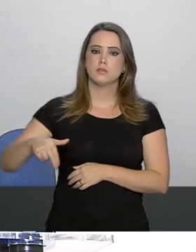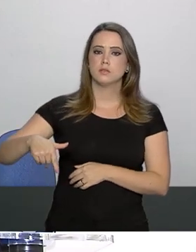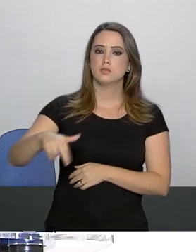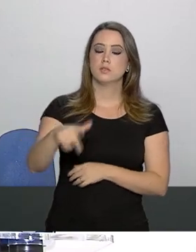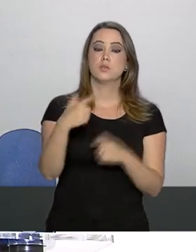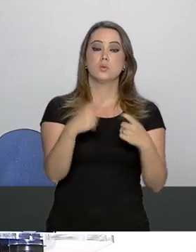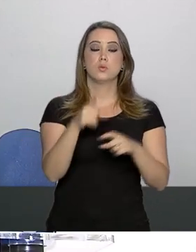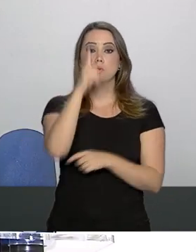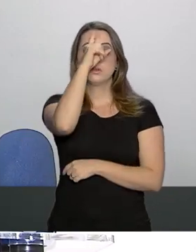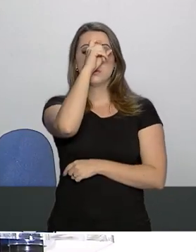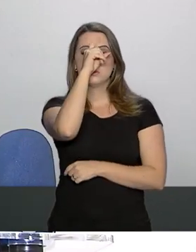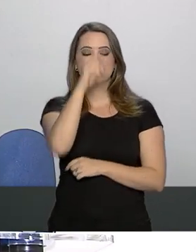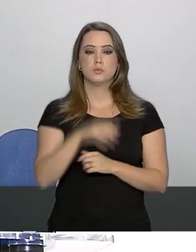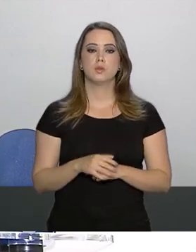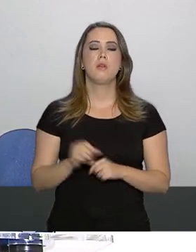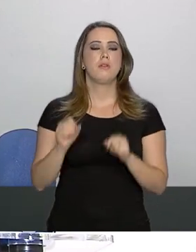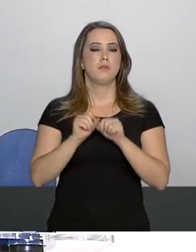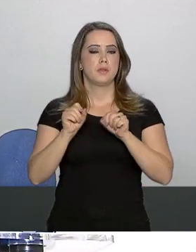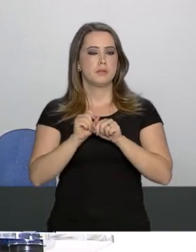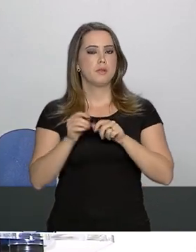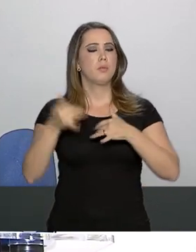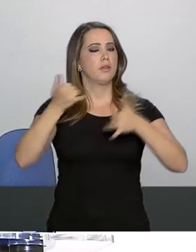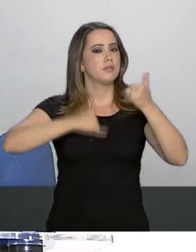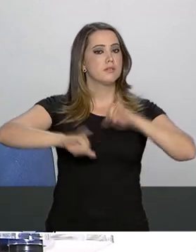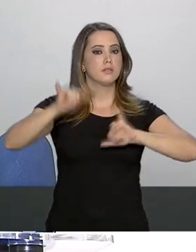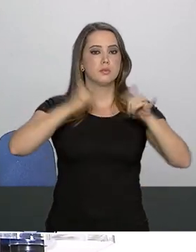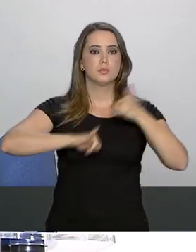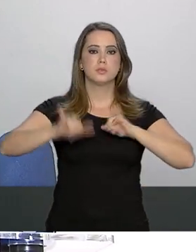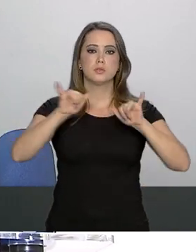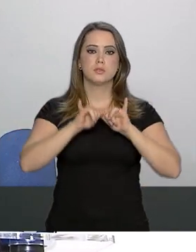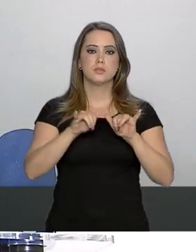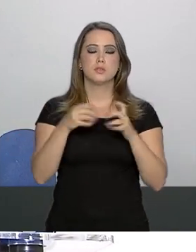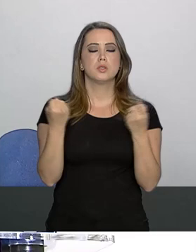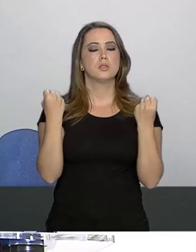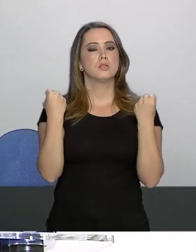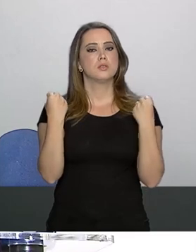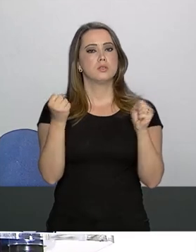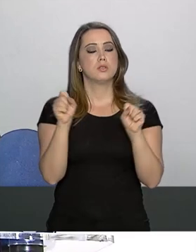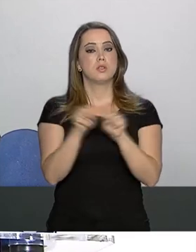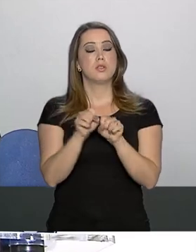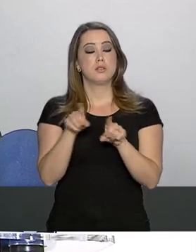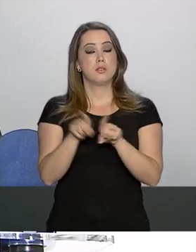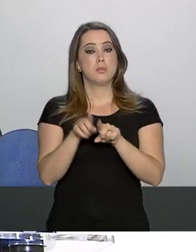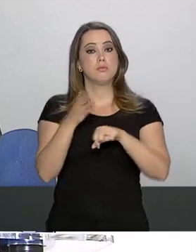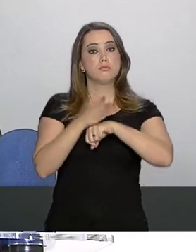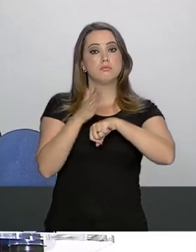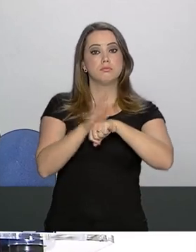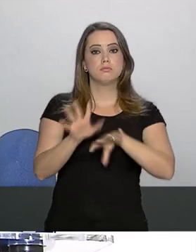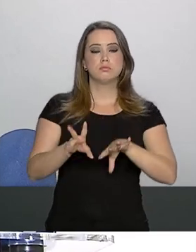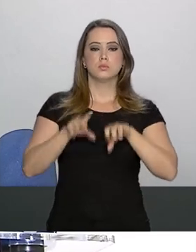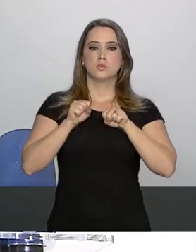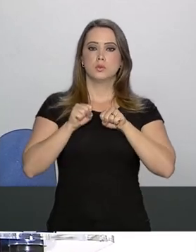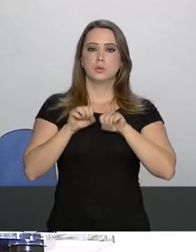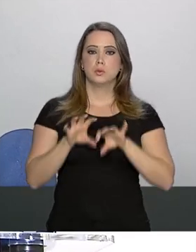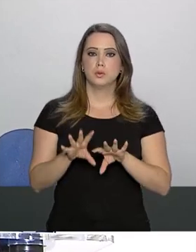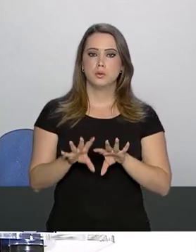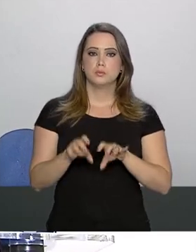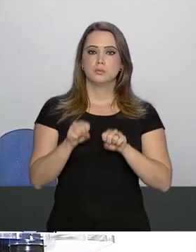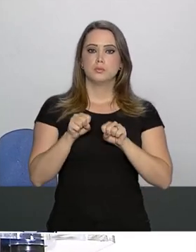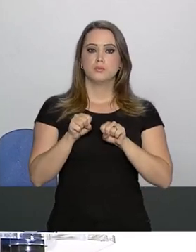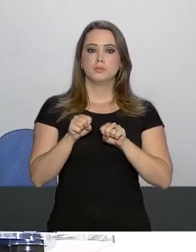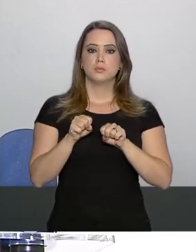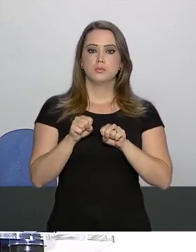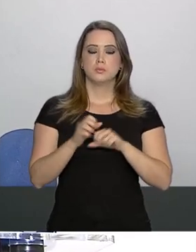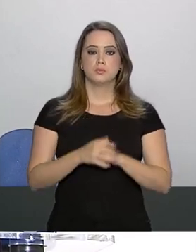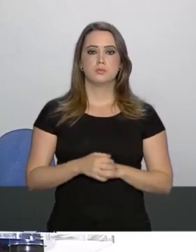corredor do hospital. Realizou exames e atividades respiratórias. Então, vou